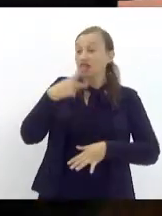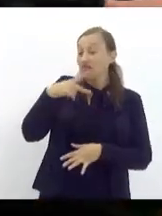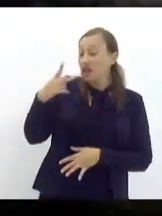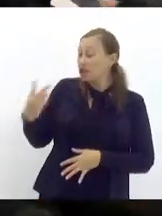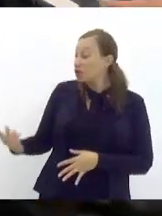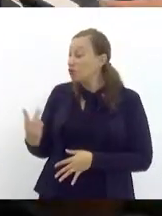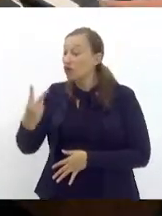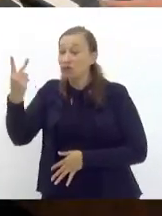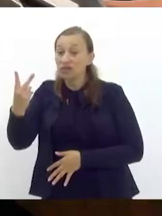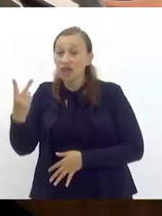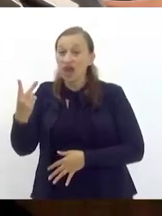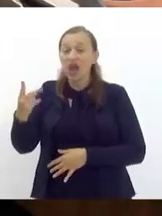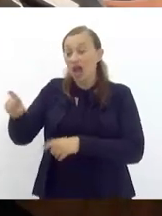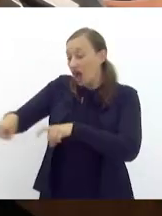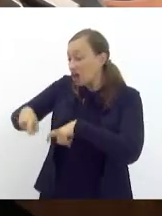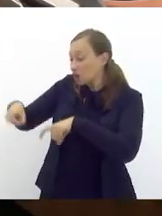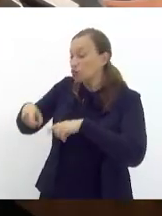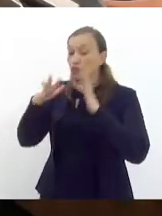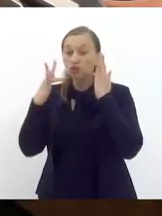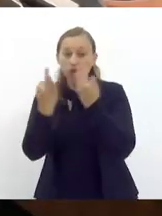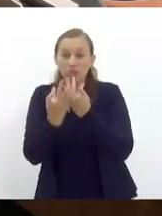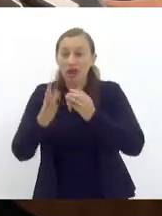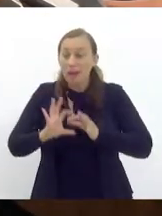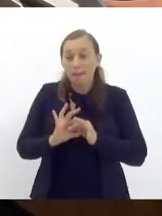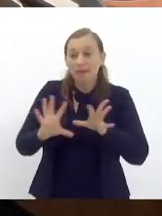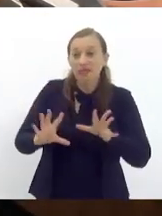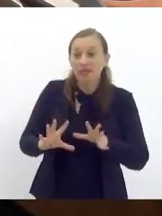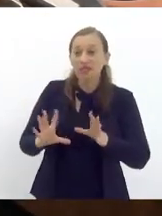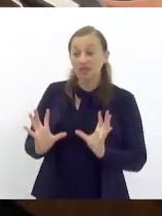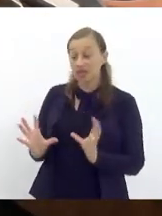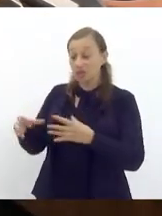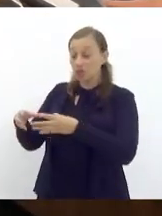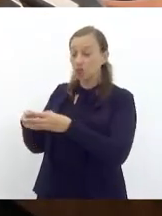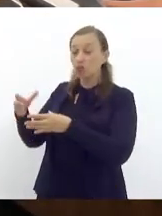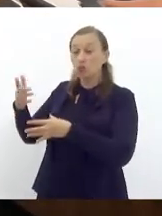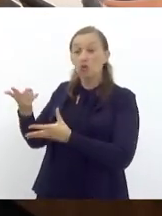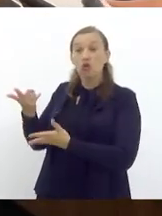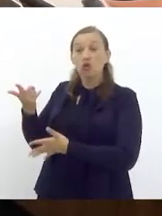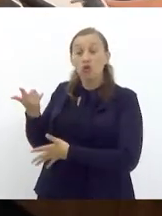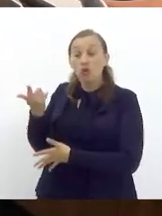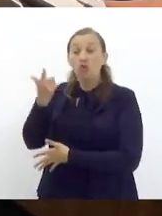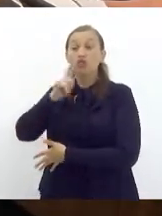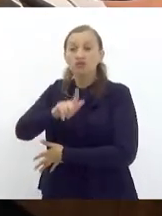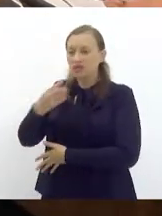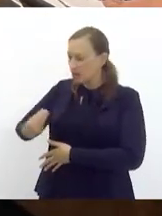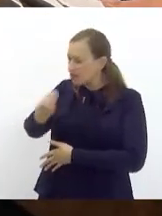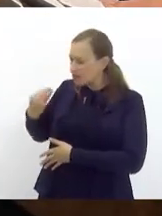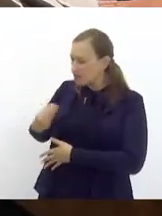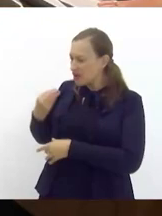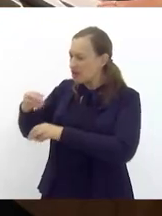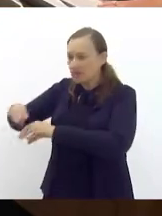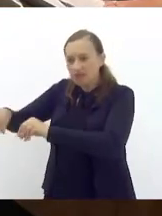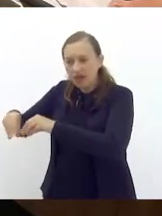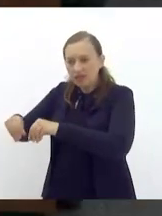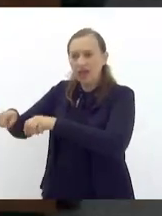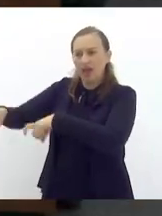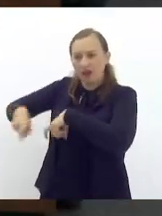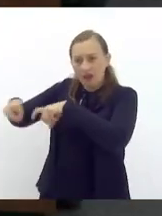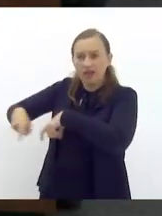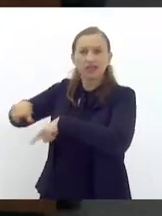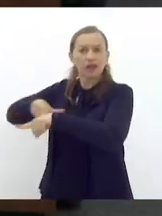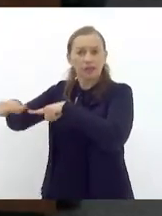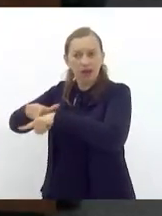agricultura familiar permitir que essa população tenha condições de ficar lá produzindo nossos alimentos